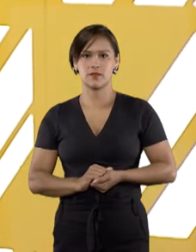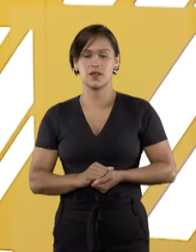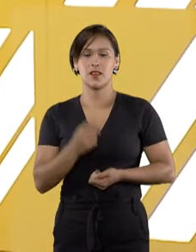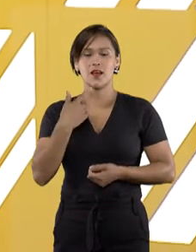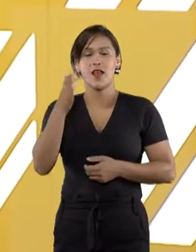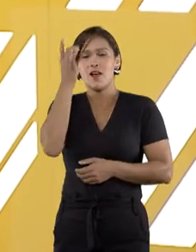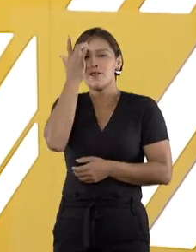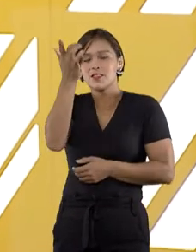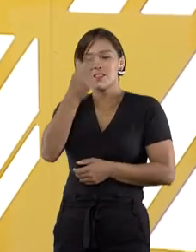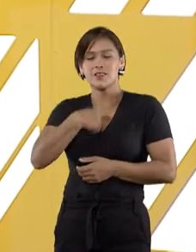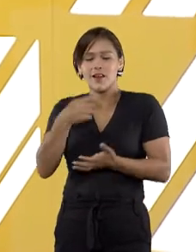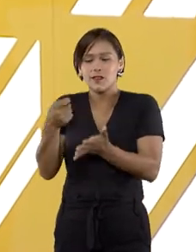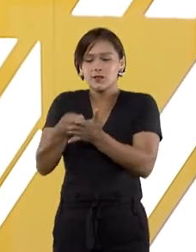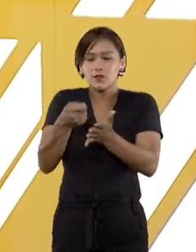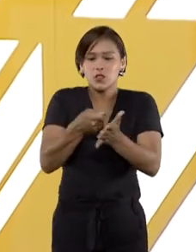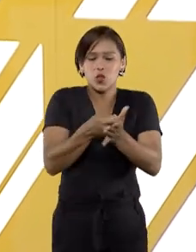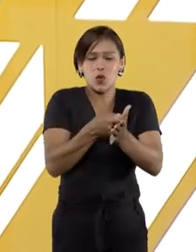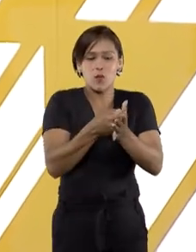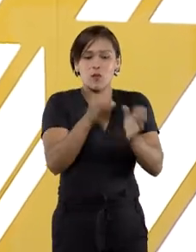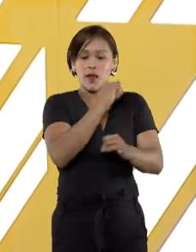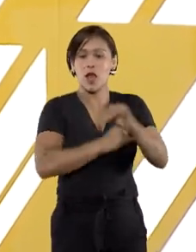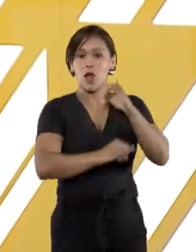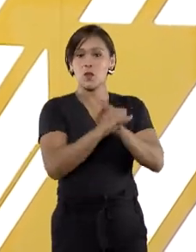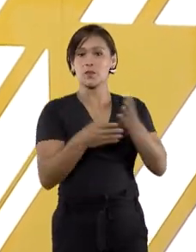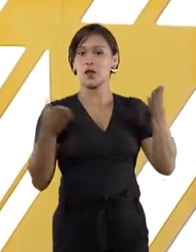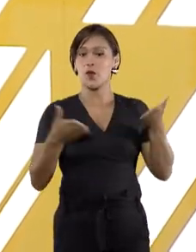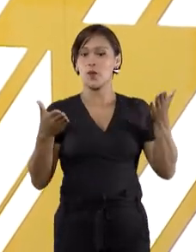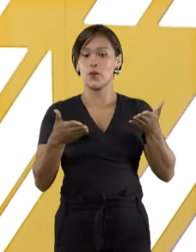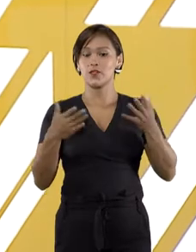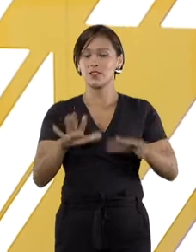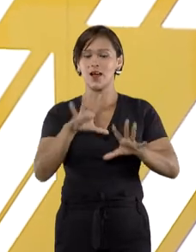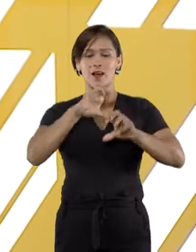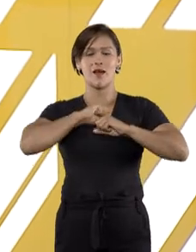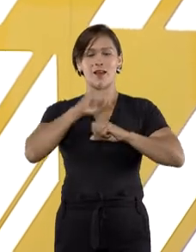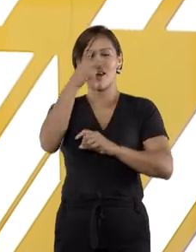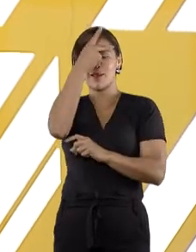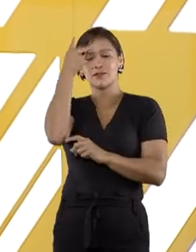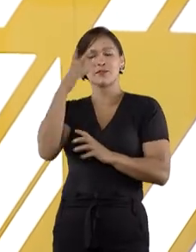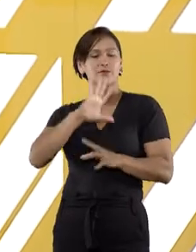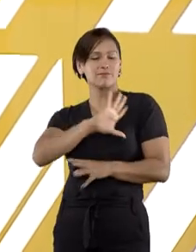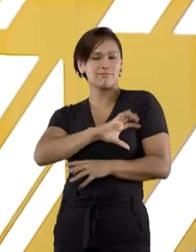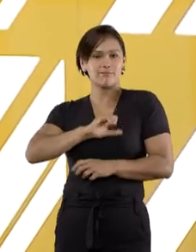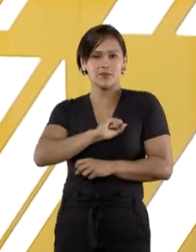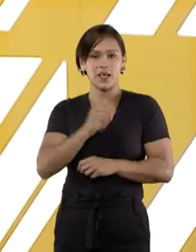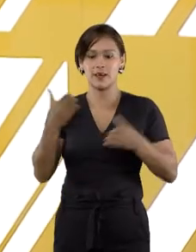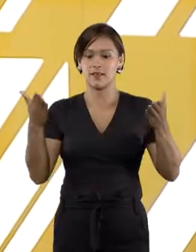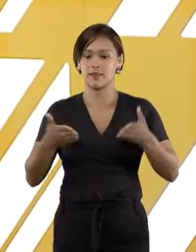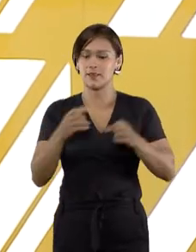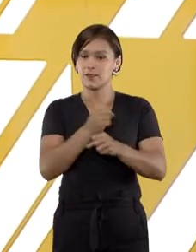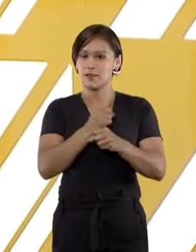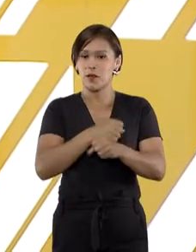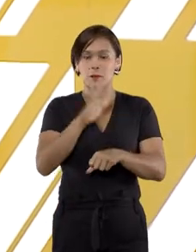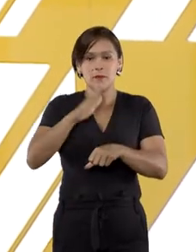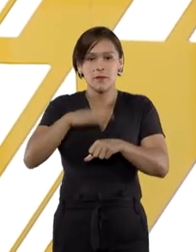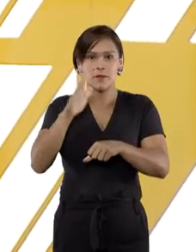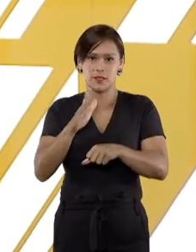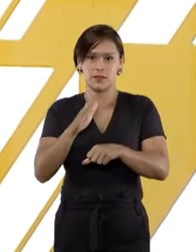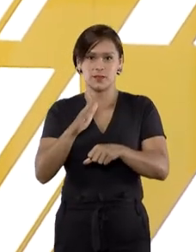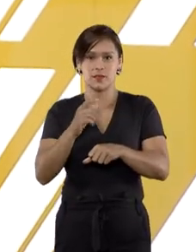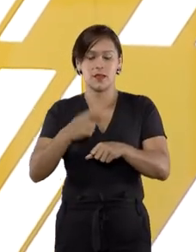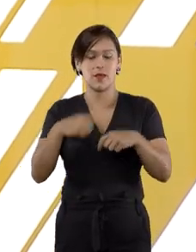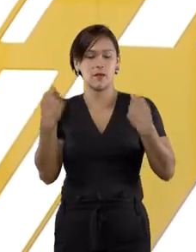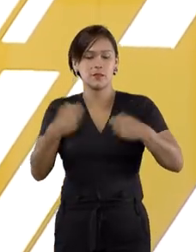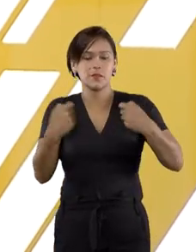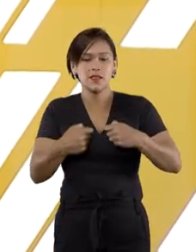As facilidades das compras pela internet conquistaram os consumidores. Este ano, ainda mais.